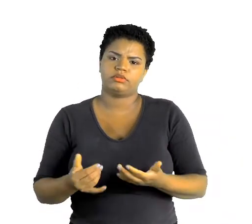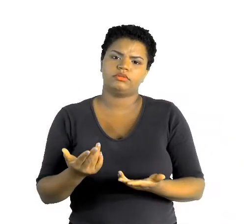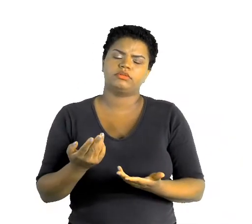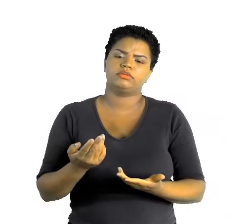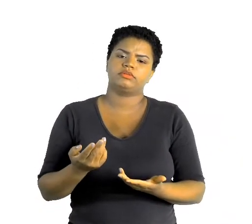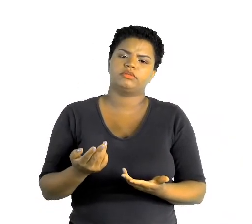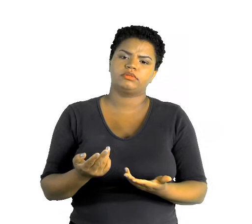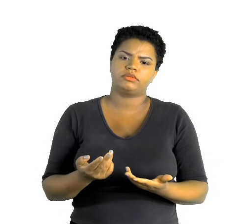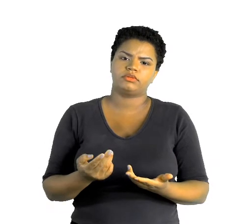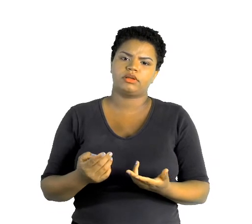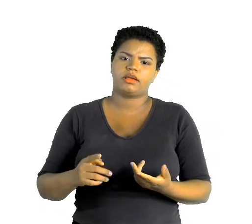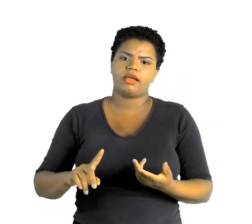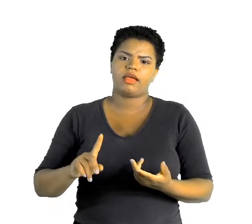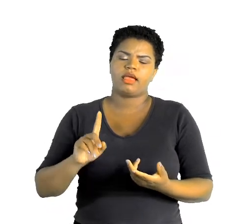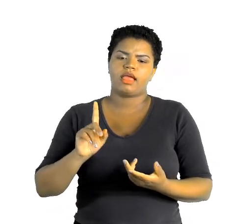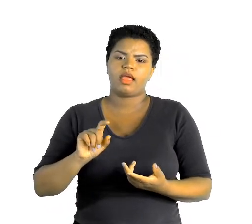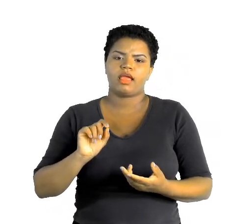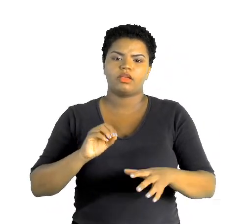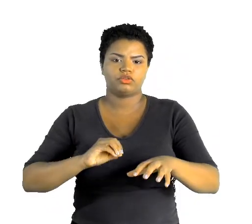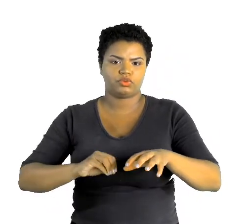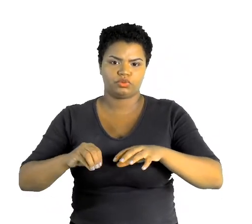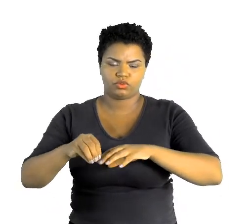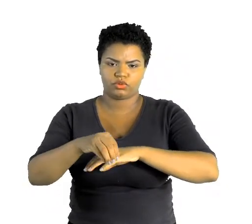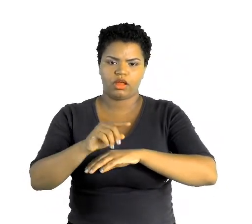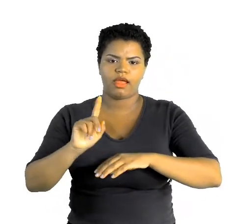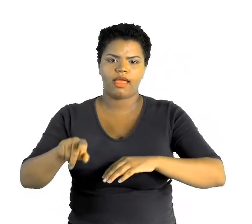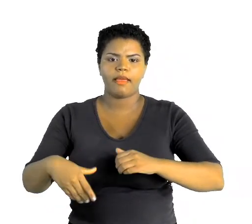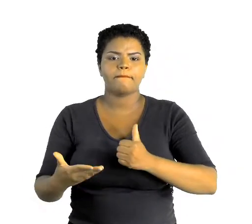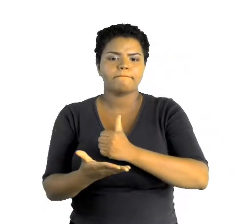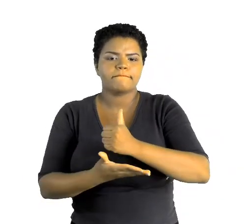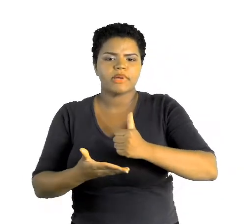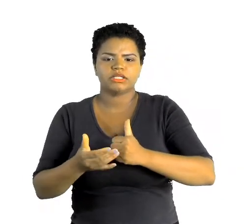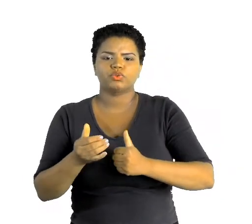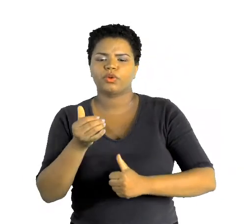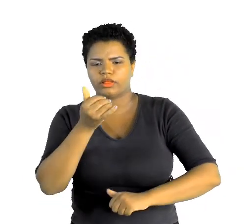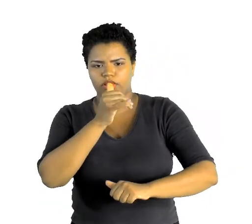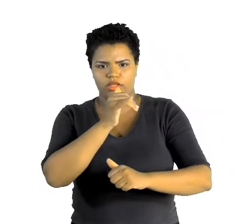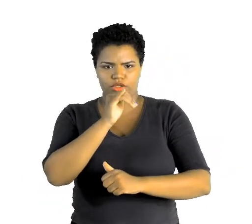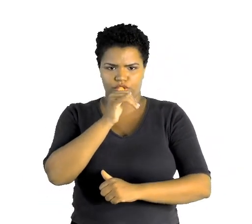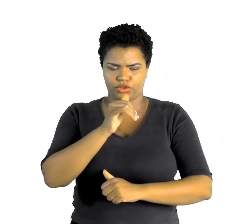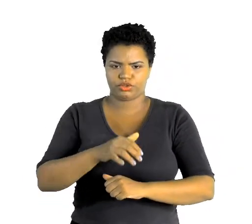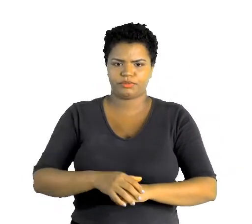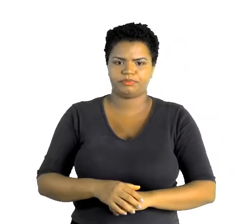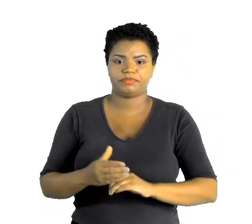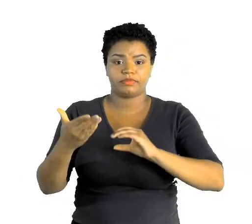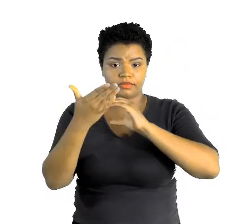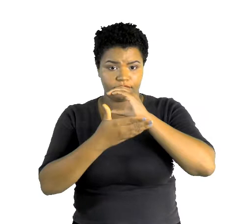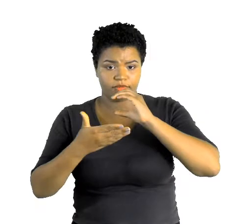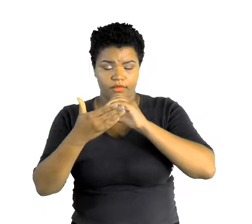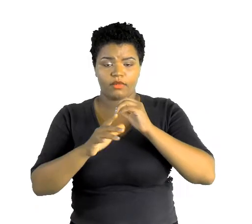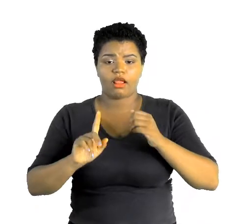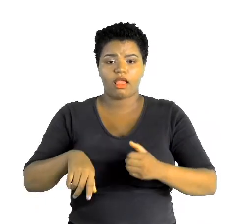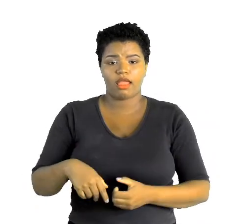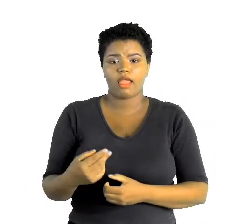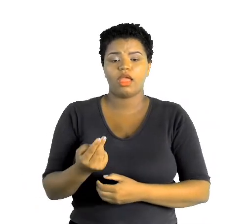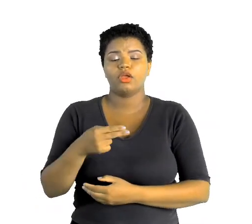eles são fonte de energia. Então, os carboidratos são os nutrientes que fornecem energia para o nosso